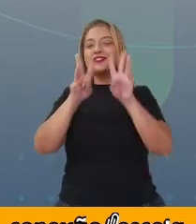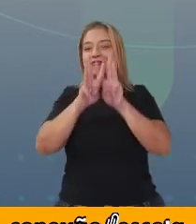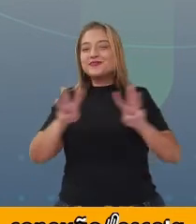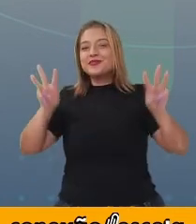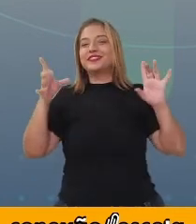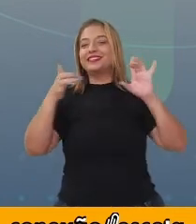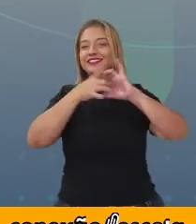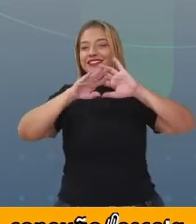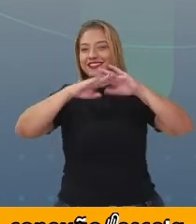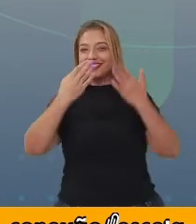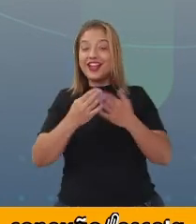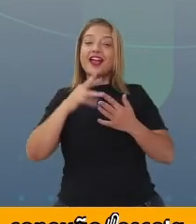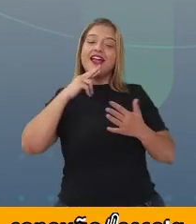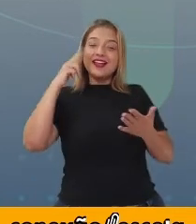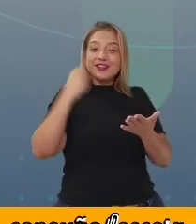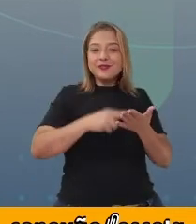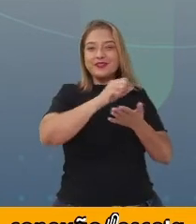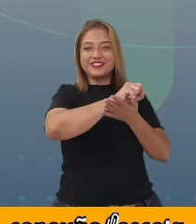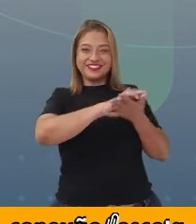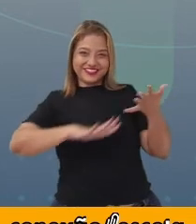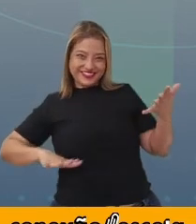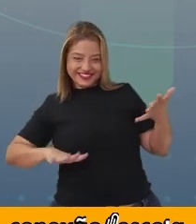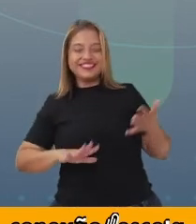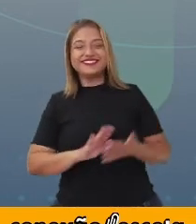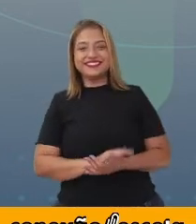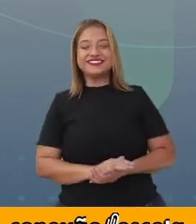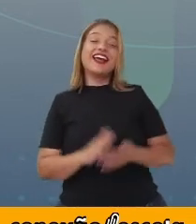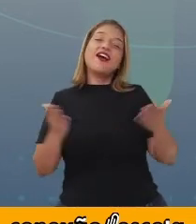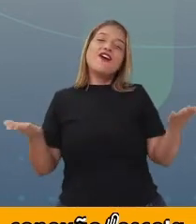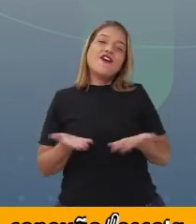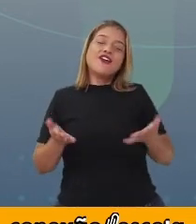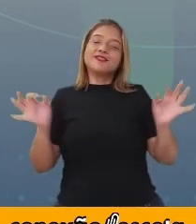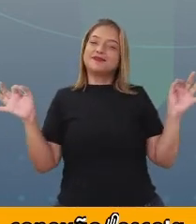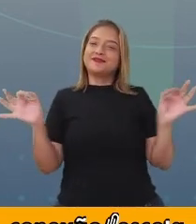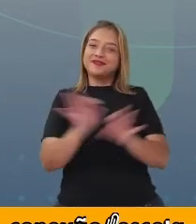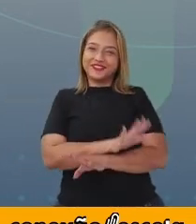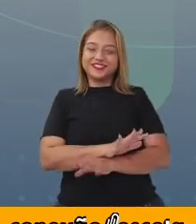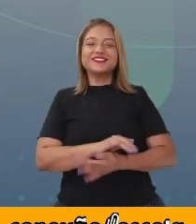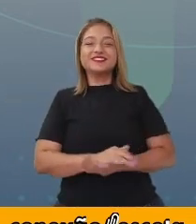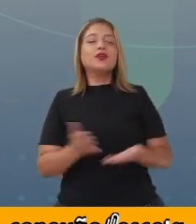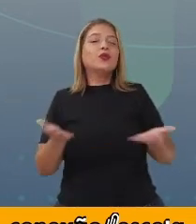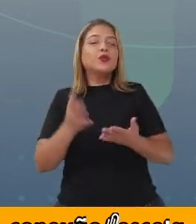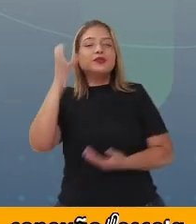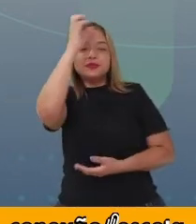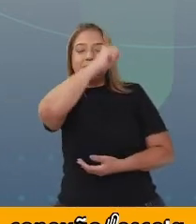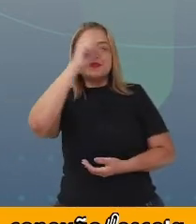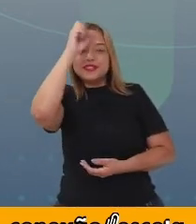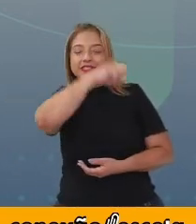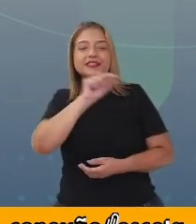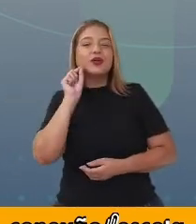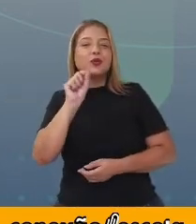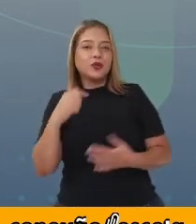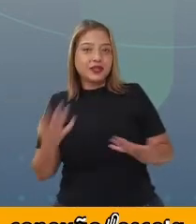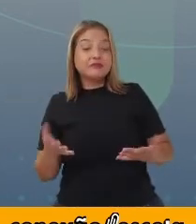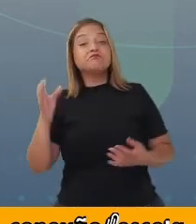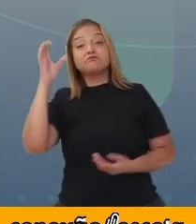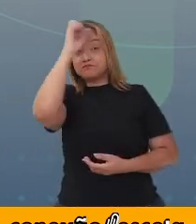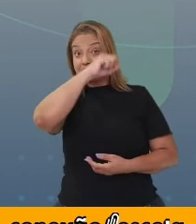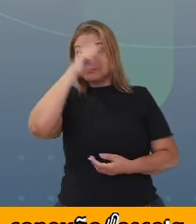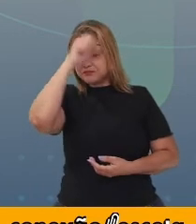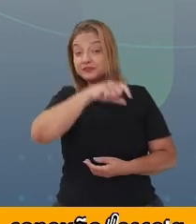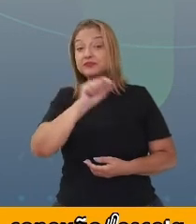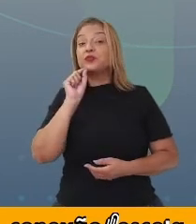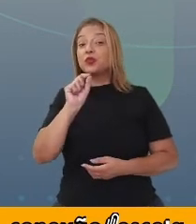faça as atividades. E por hoje, crianças, é só o que nós aprendemos hoje. Aprendemos o que